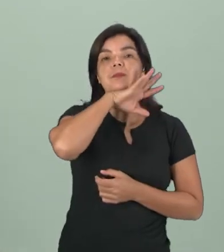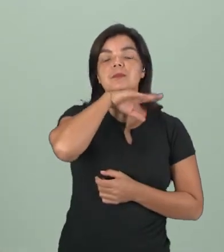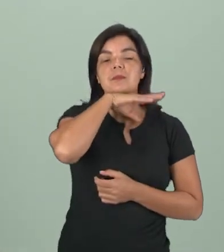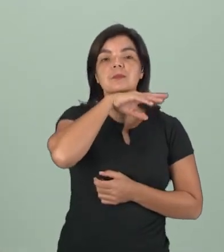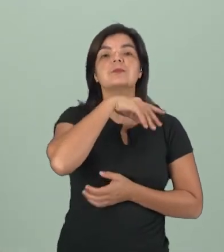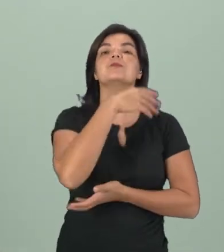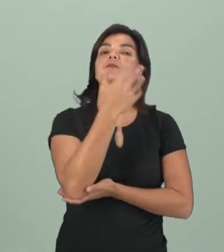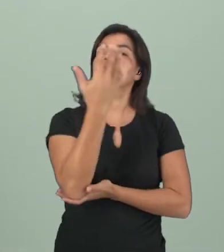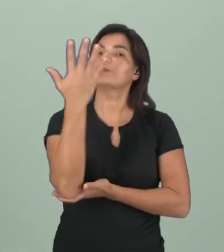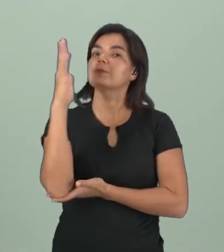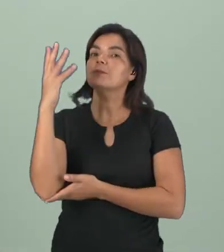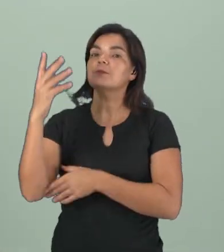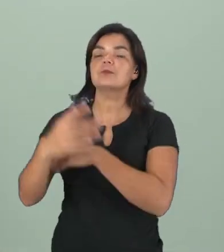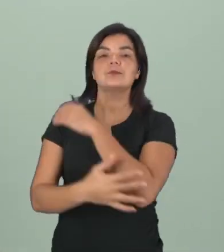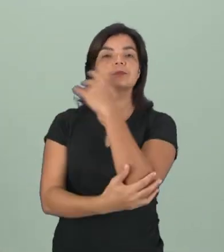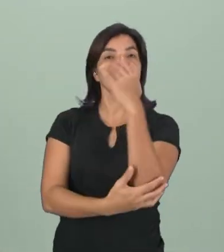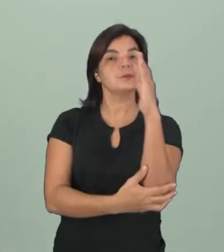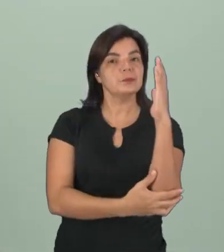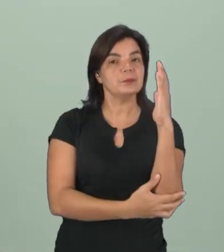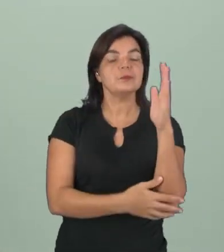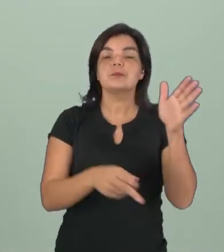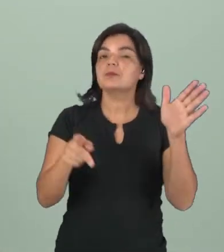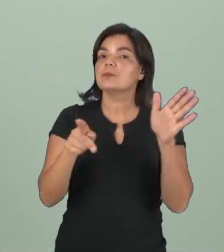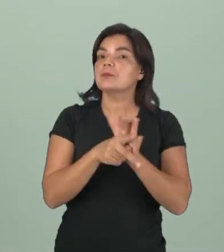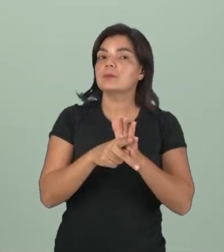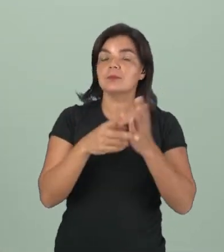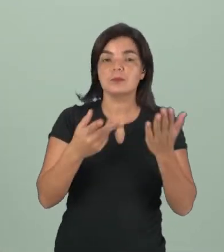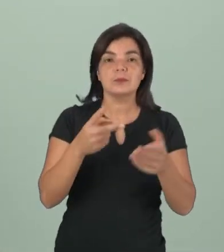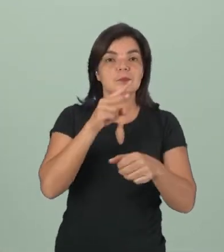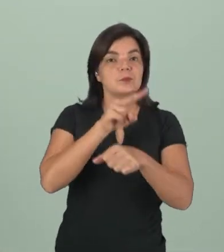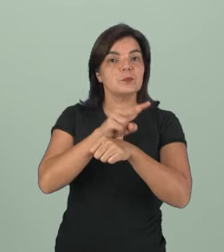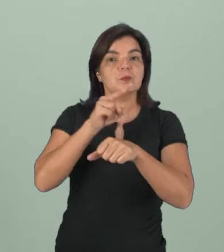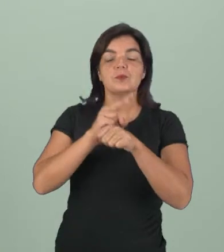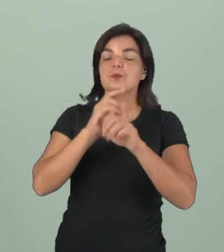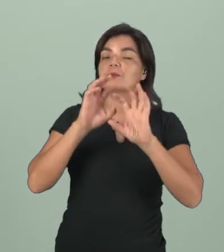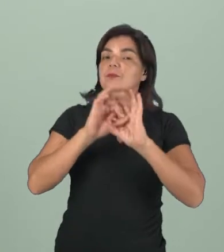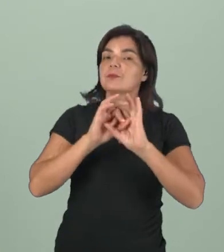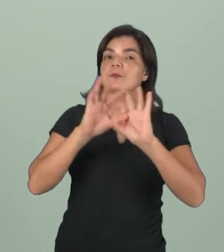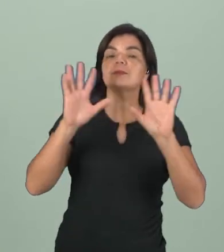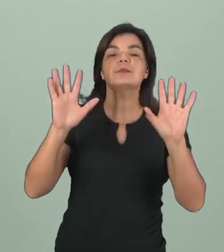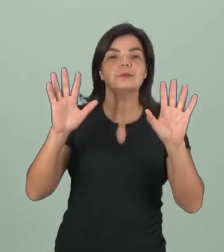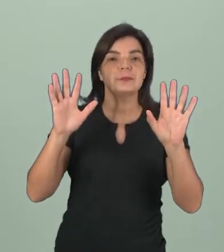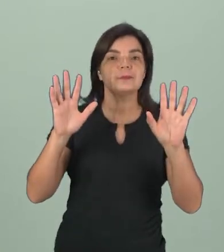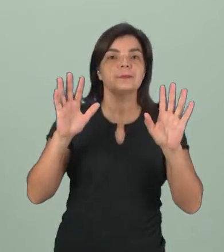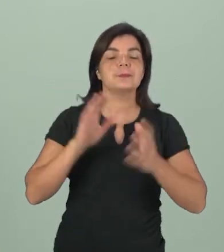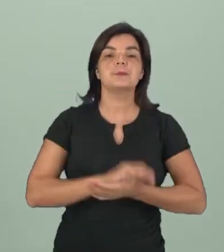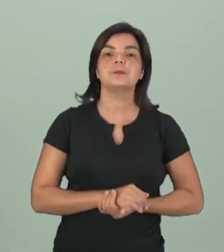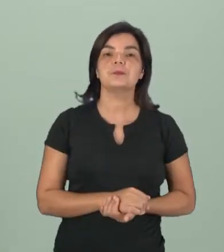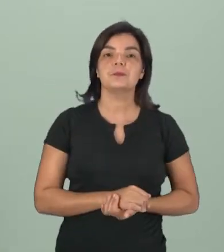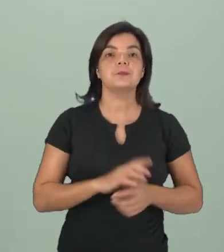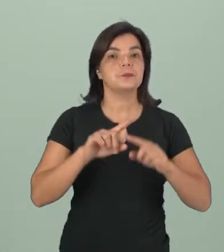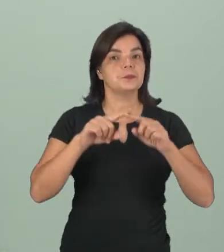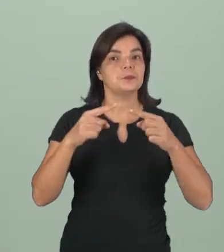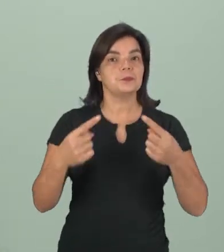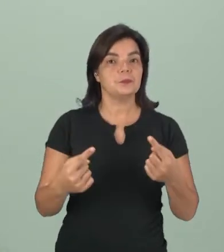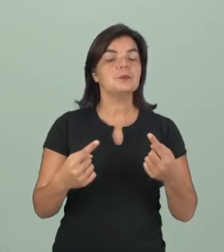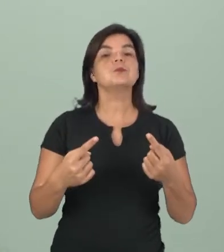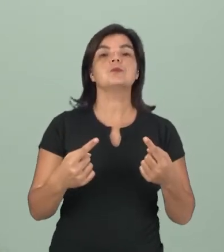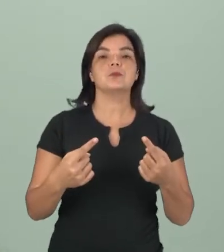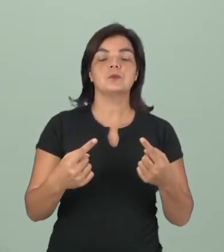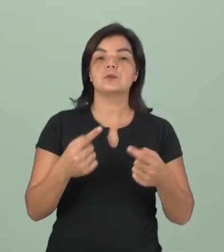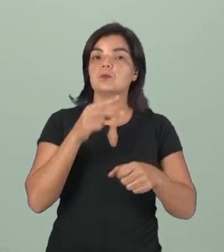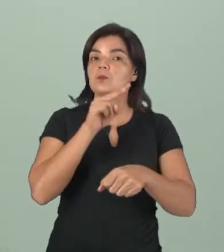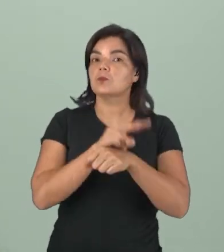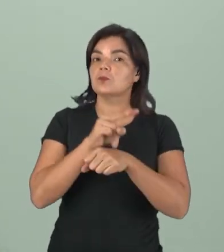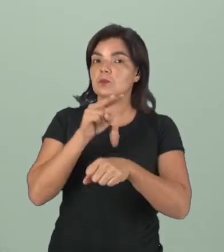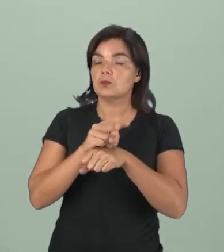selvagens são na floresta, criados livres, certo? Mas, quando eles são